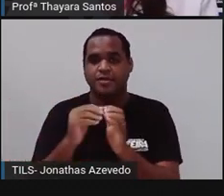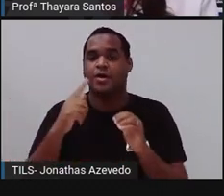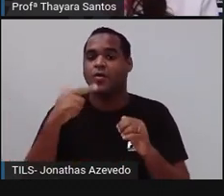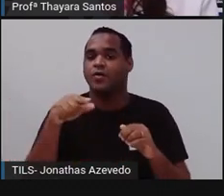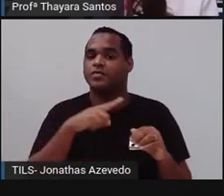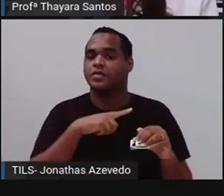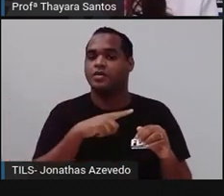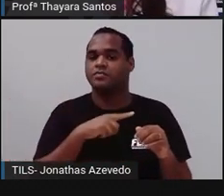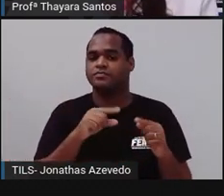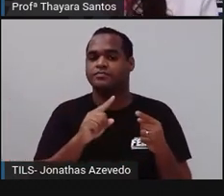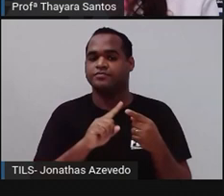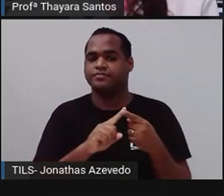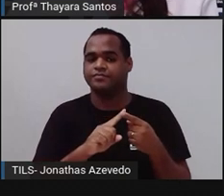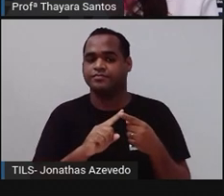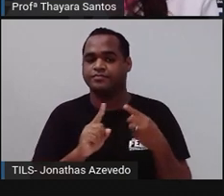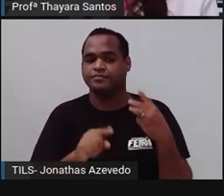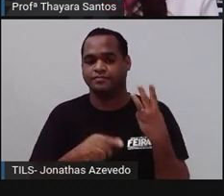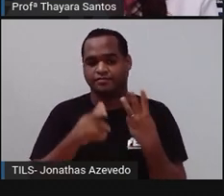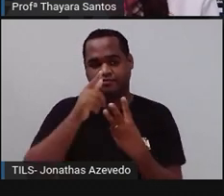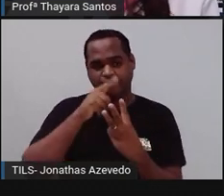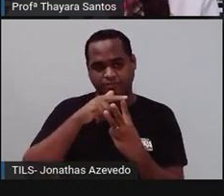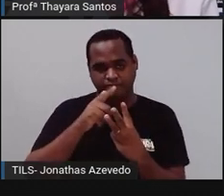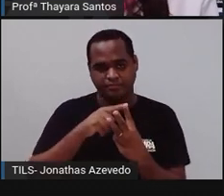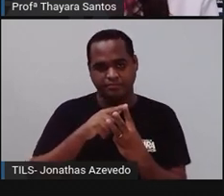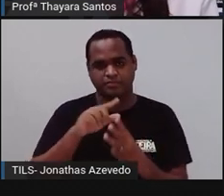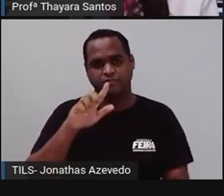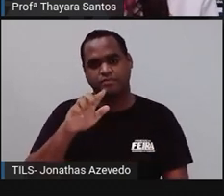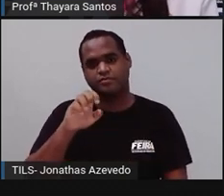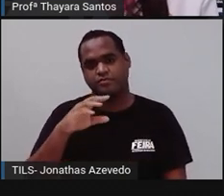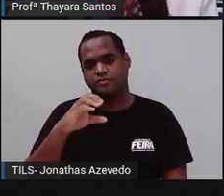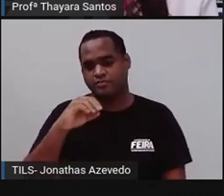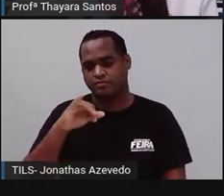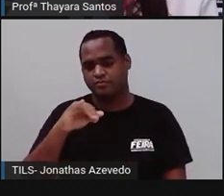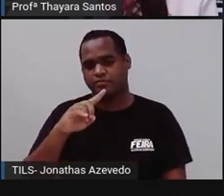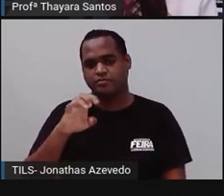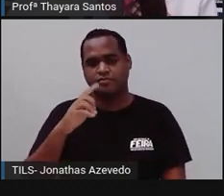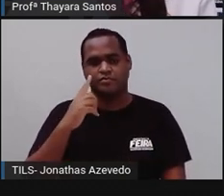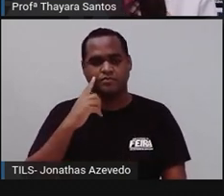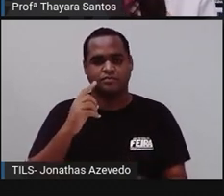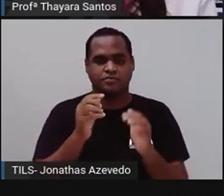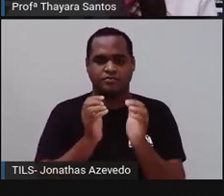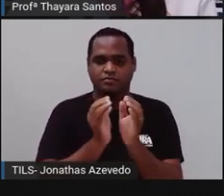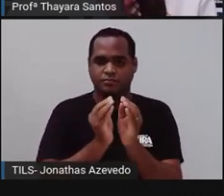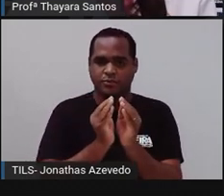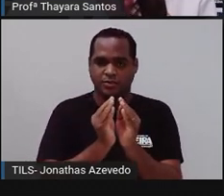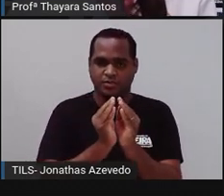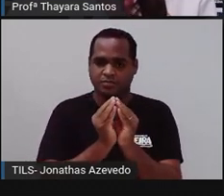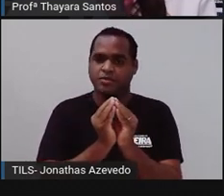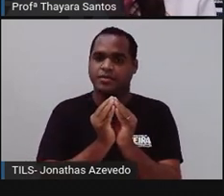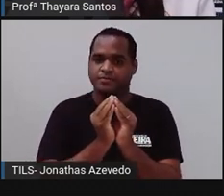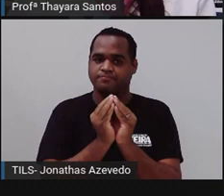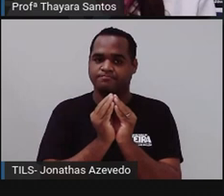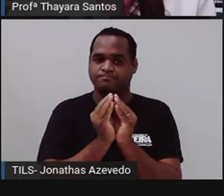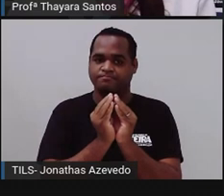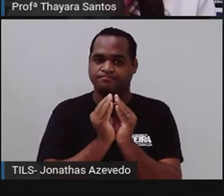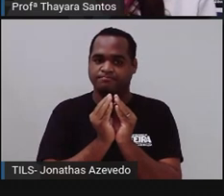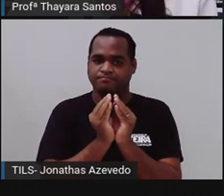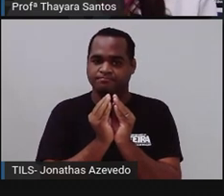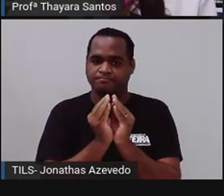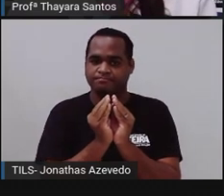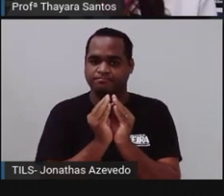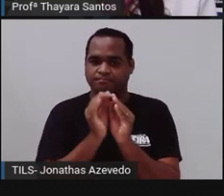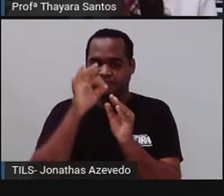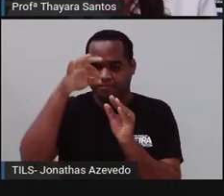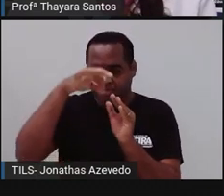as esponjas que a gente chama de leuconóides, que essas têm uma abertura da esponja ocele bem pequenininha, aqui, como vocês estão vendo.